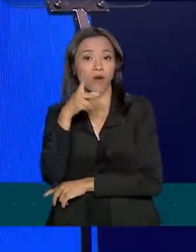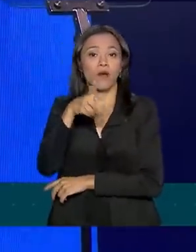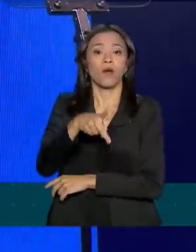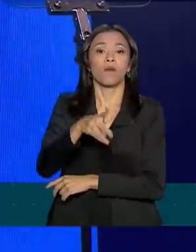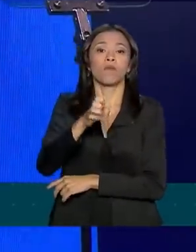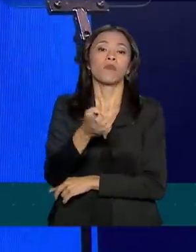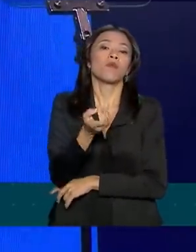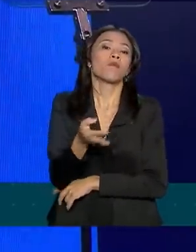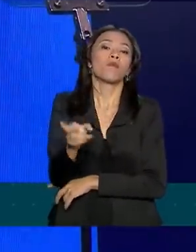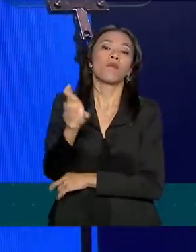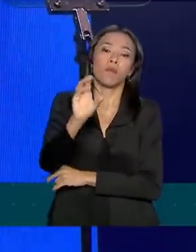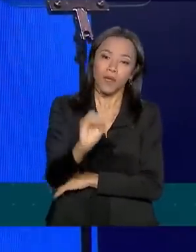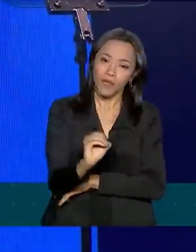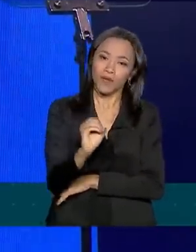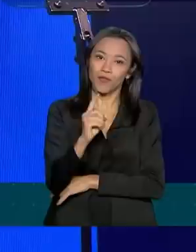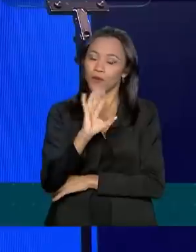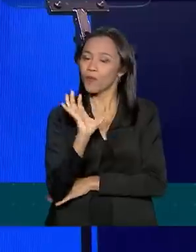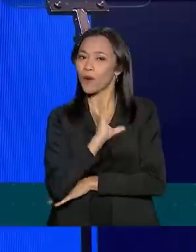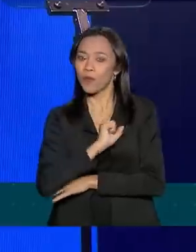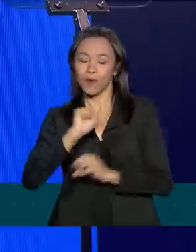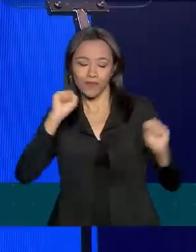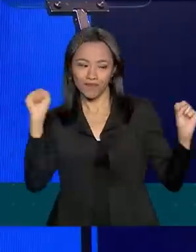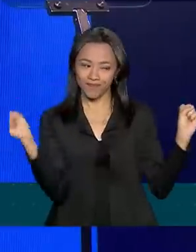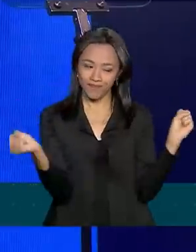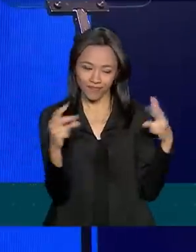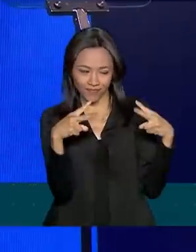E, respeitosamente, foi o amor à primeira vista.